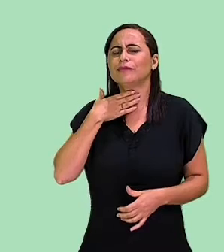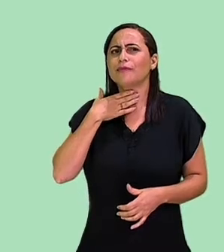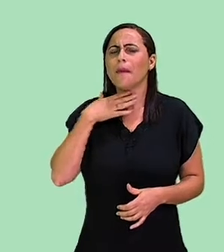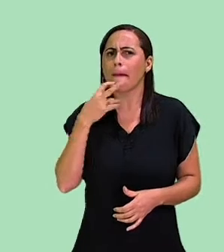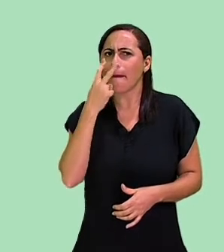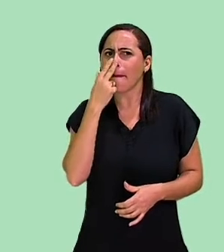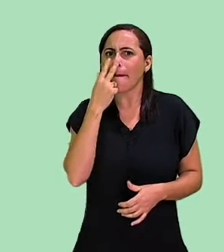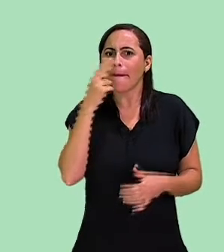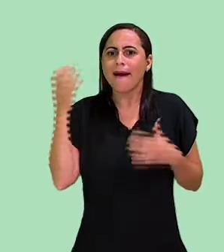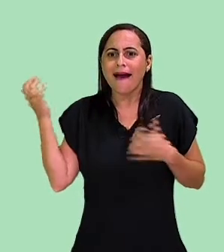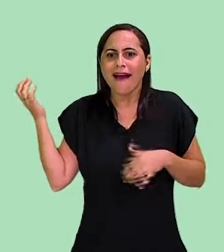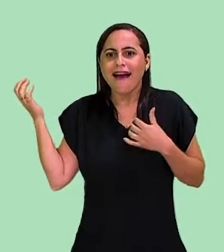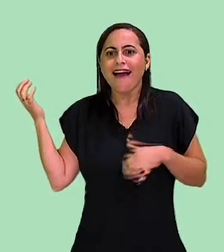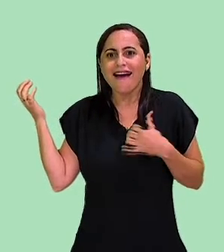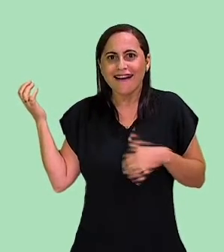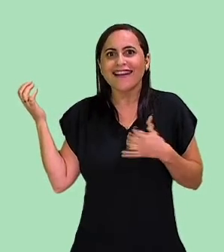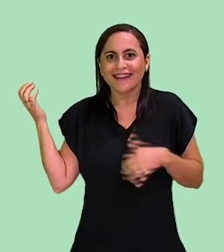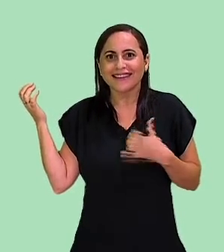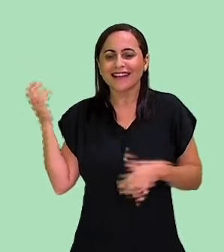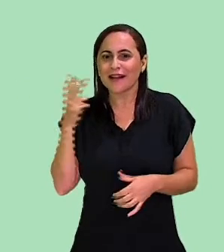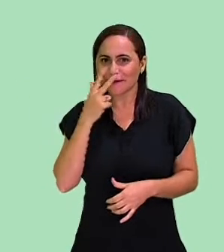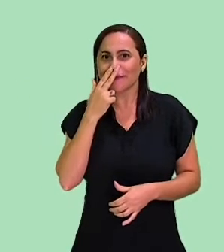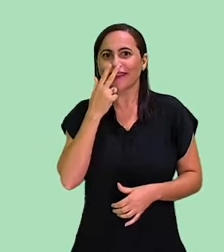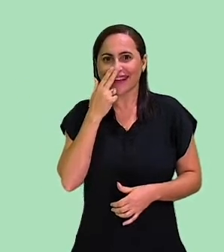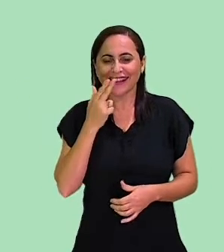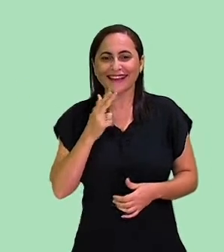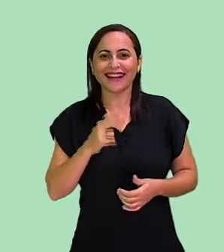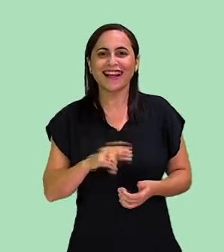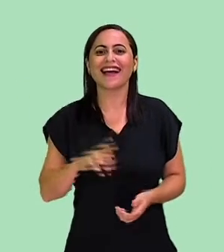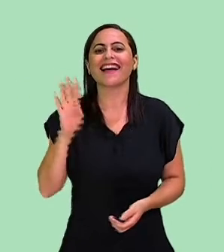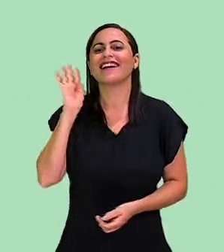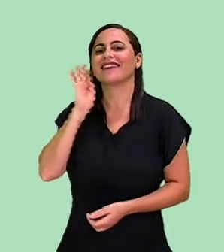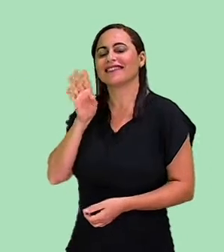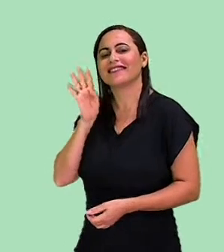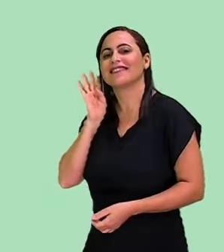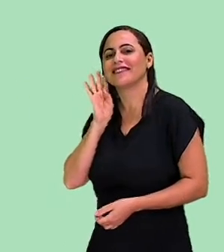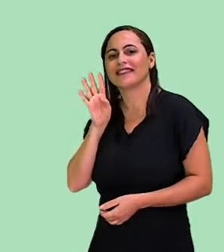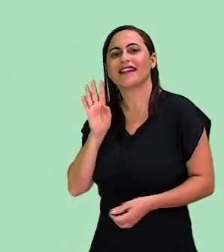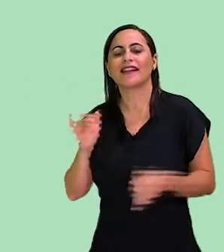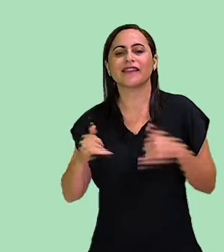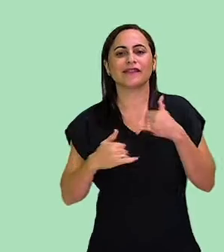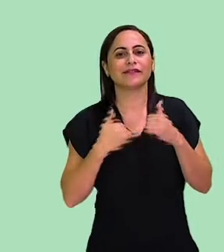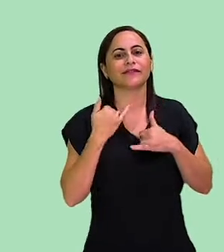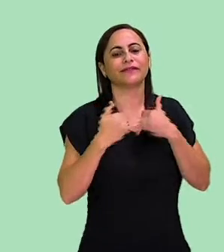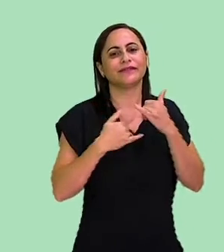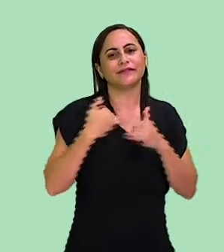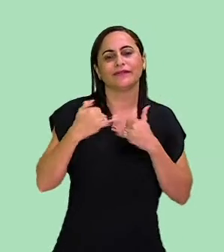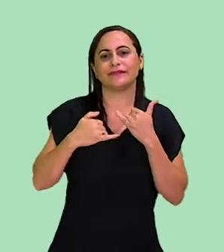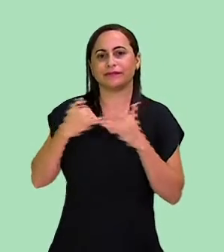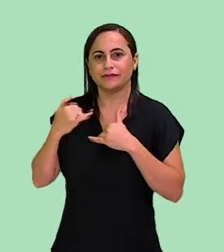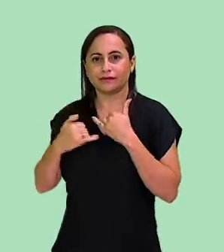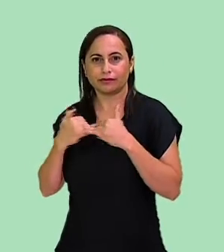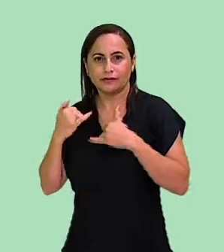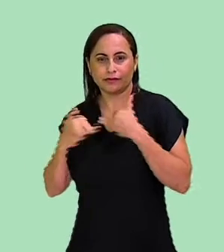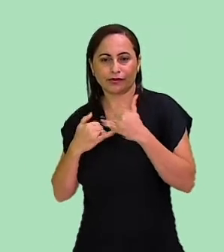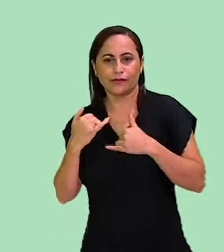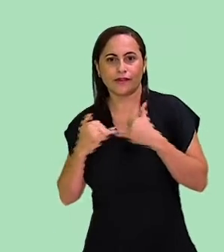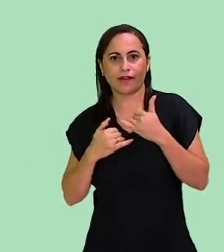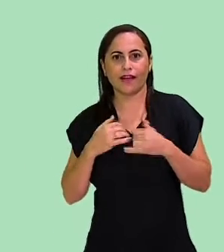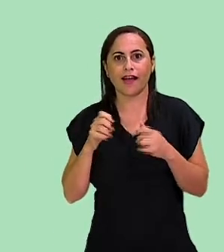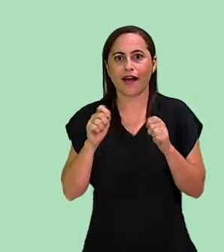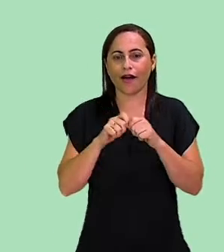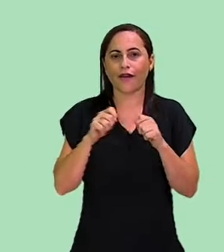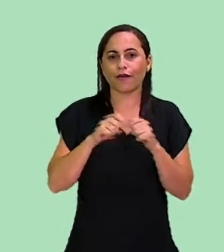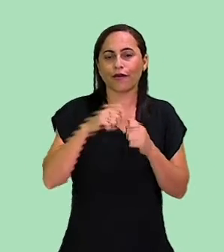dentro de você Que legal a brincadeira De